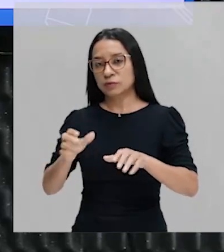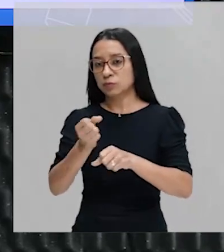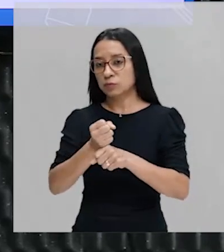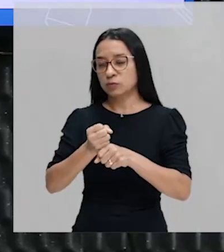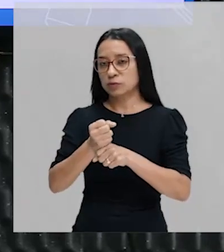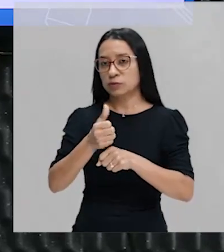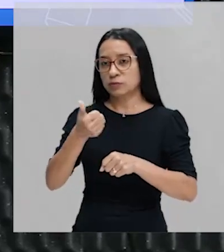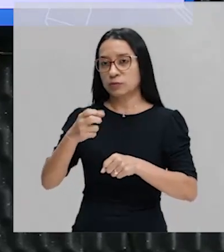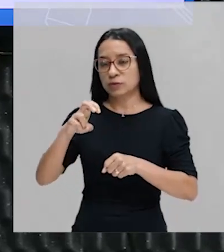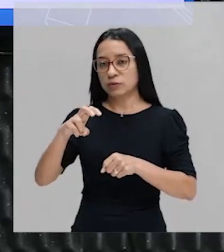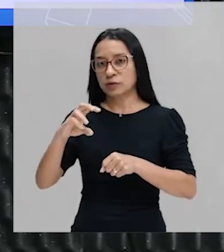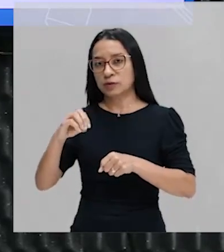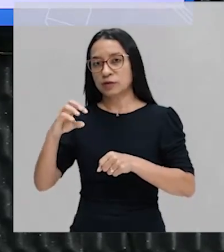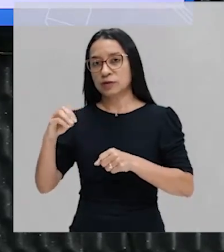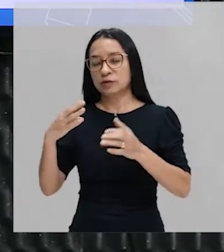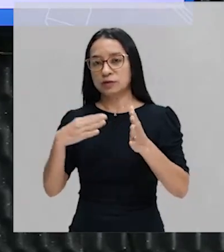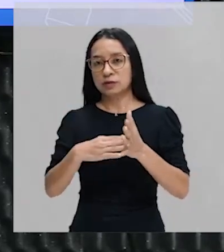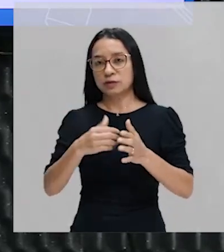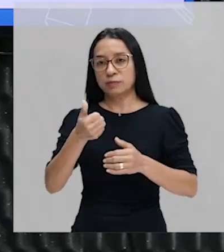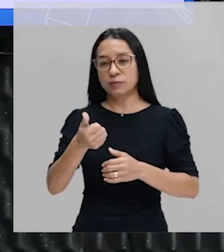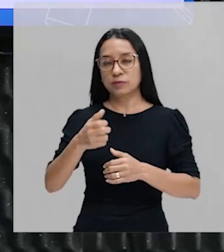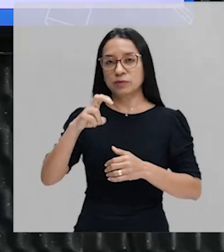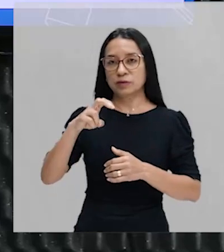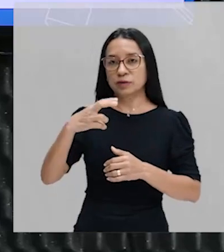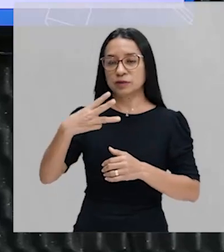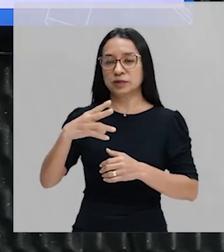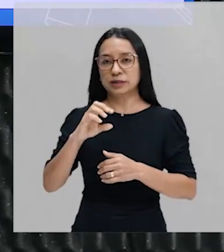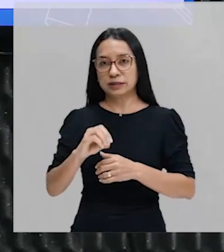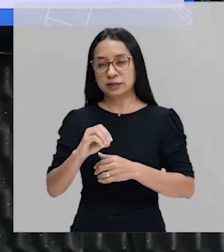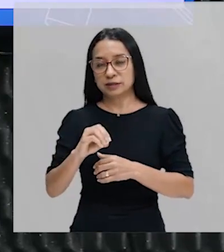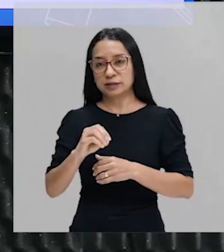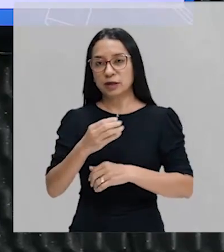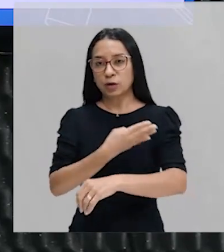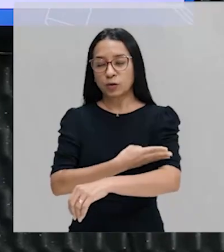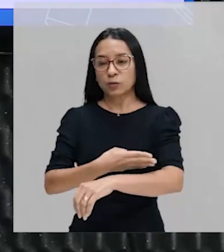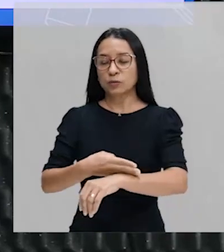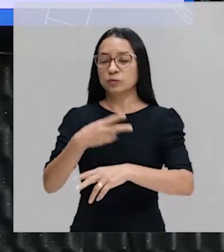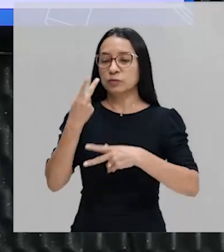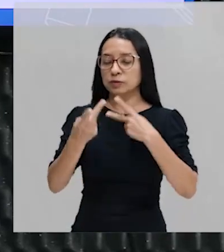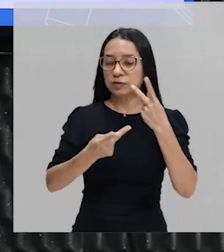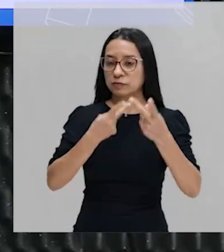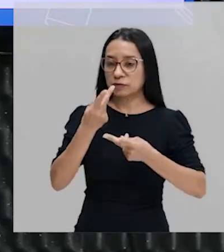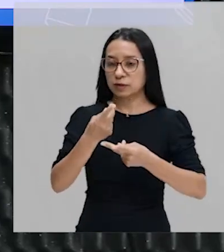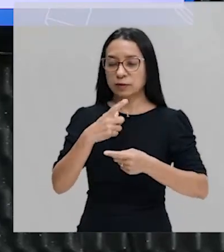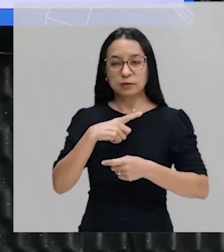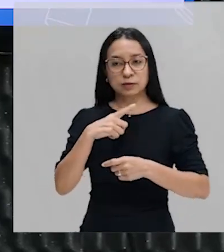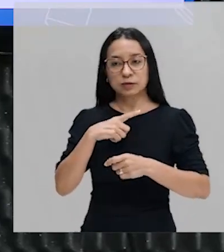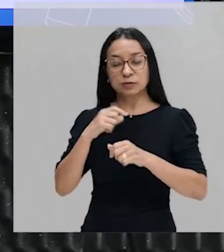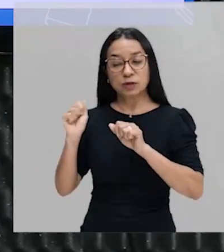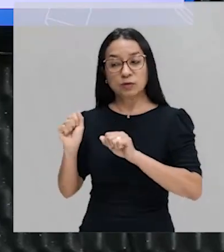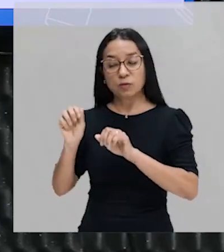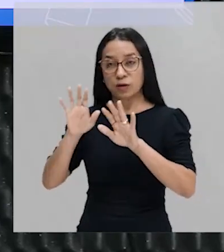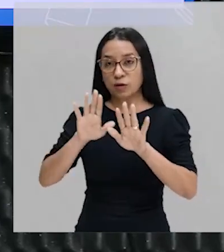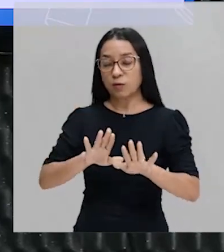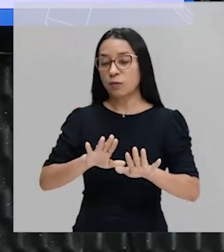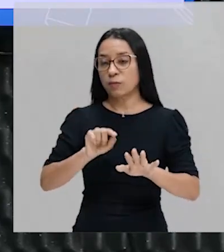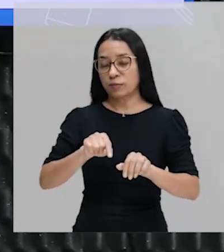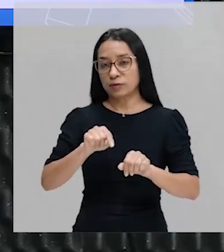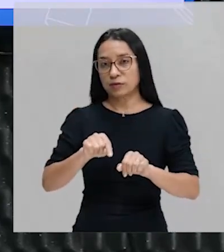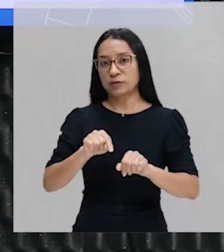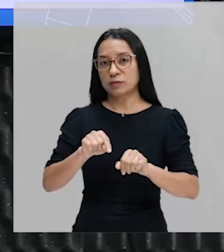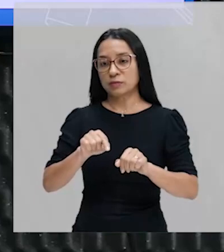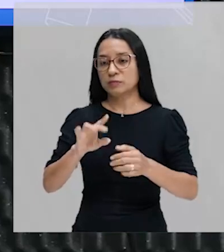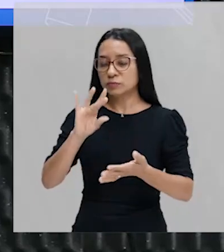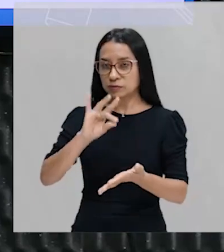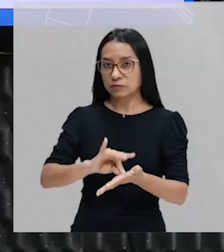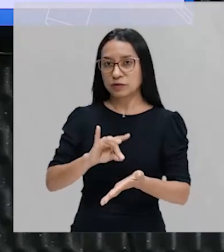período que costuma-se falar que não há uma ocupação efetiva, por isso a ideia de pré-colonial,